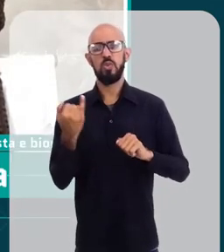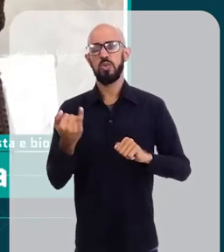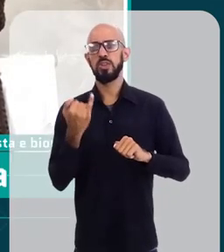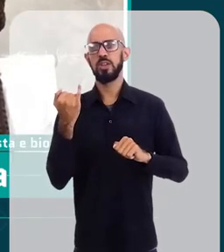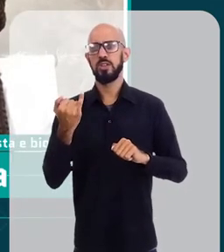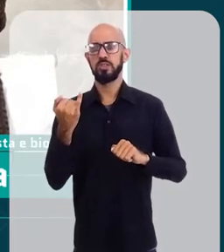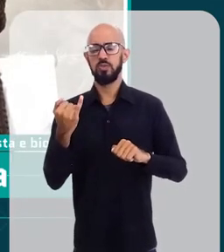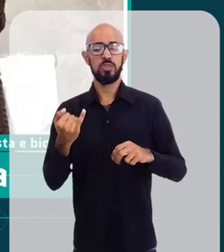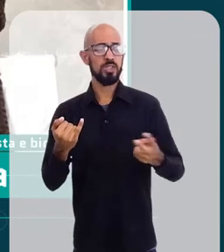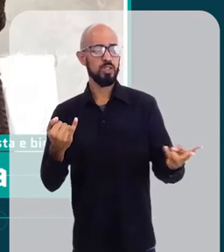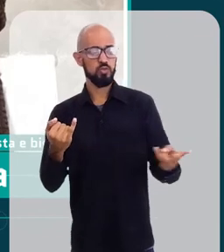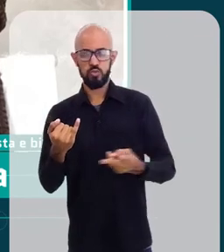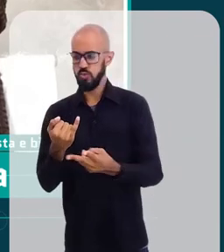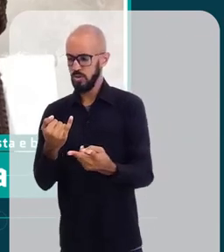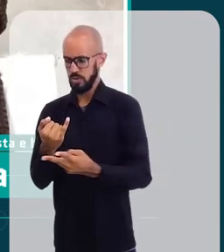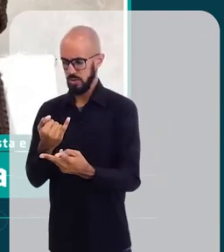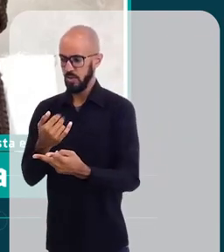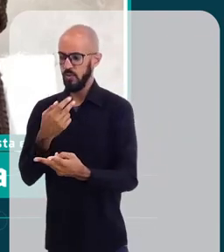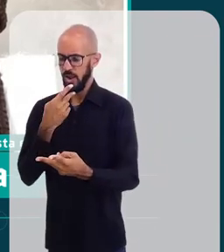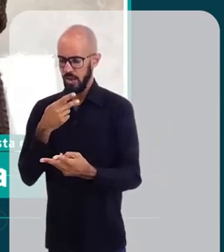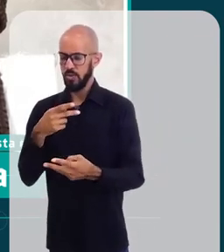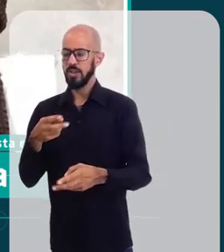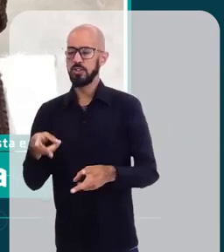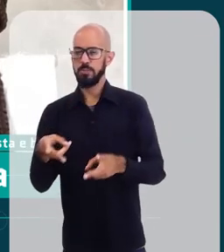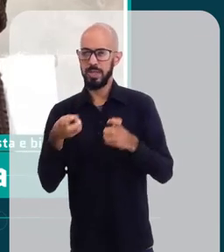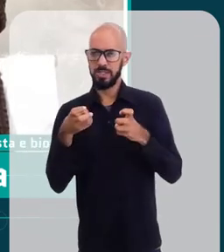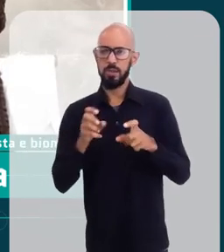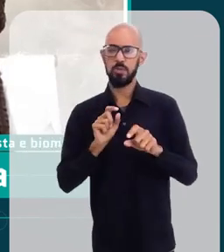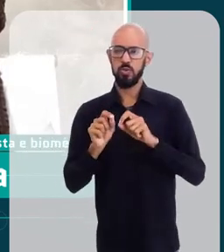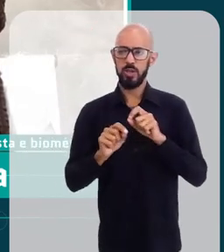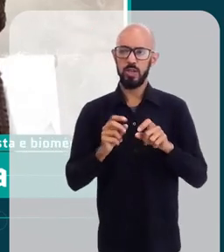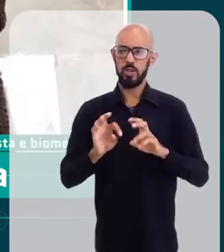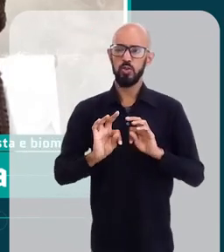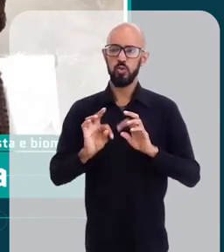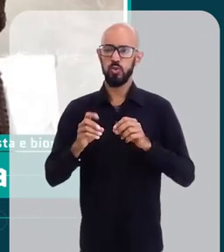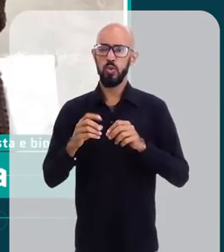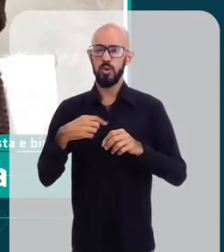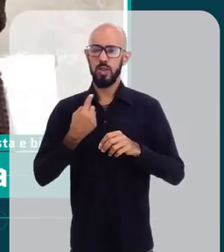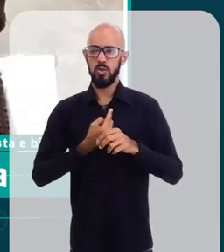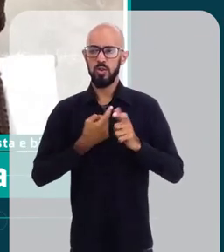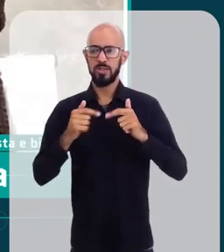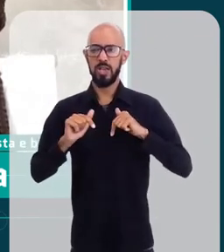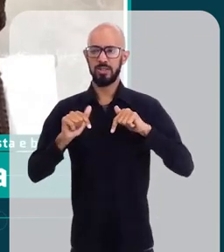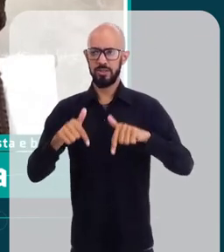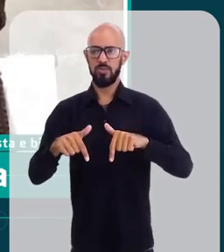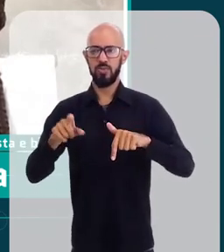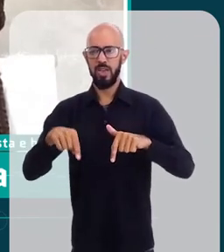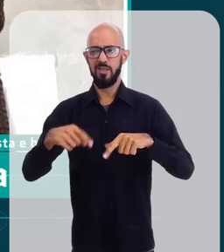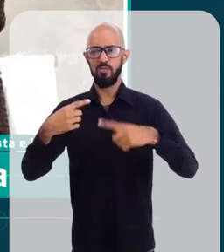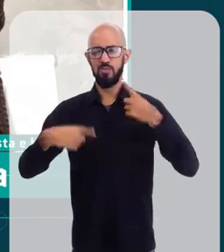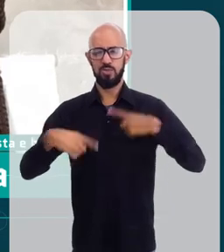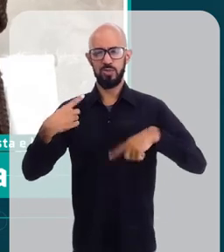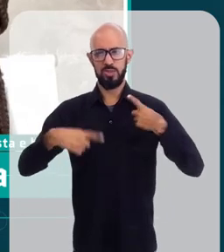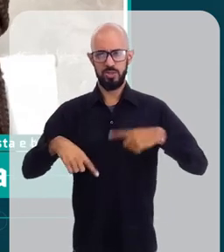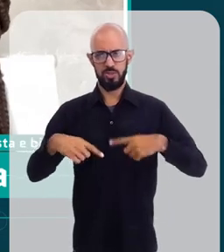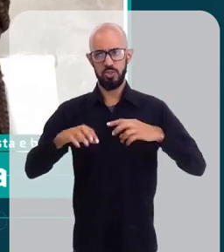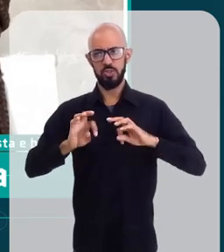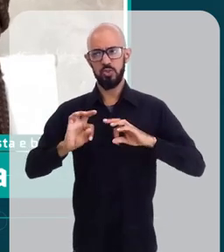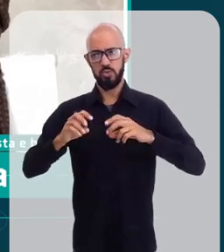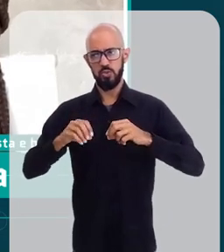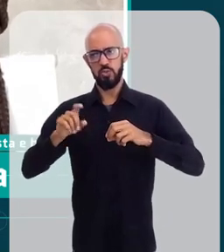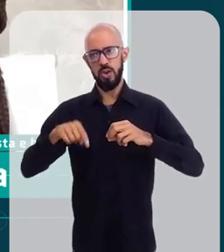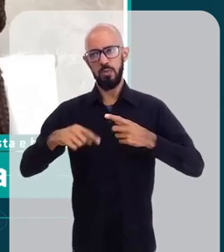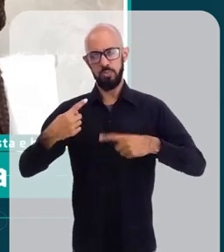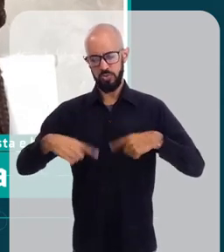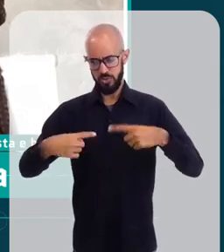mas é muito importante o que vocês estão falando porque a gente percebe que toda a nossa ação é política, né? O trabalho de estética, o